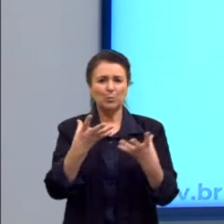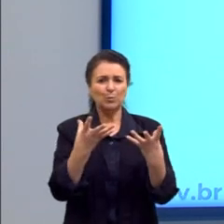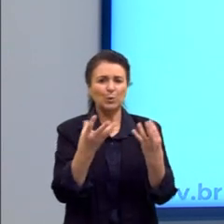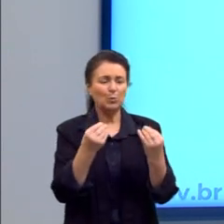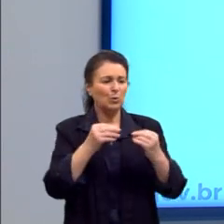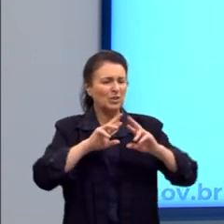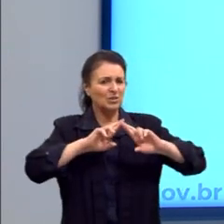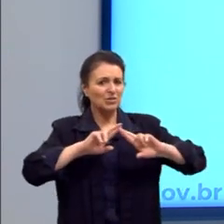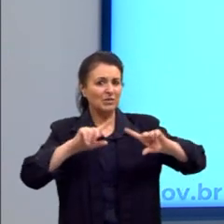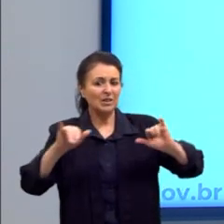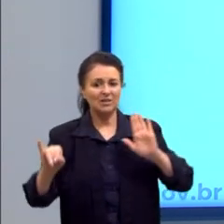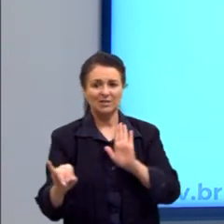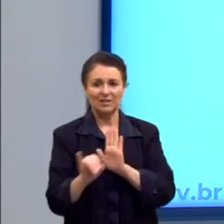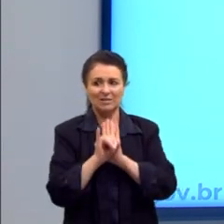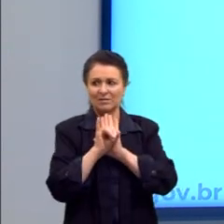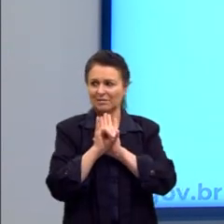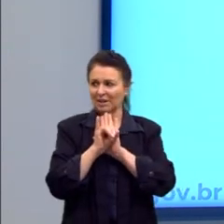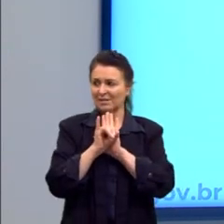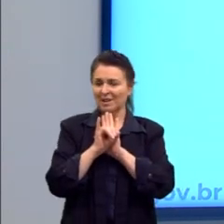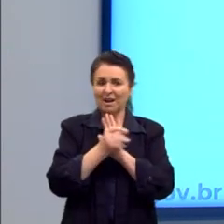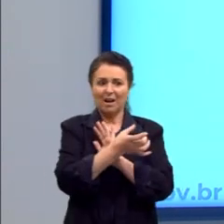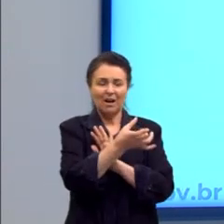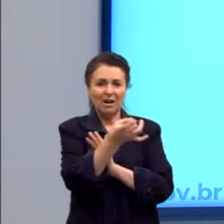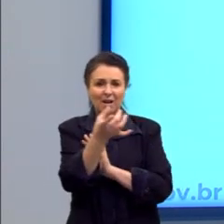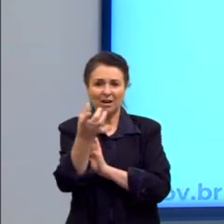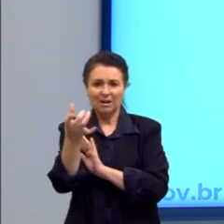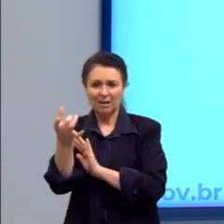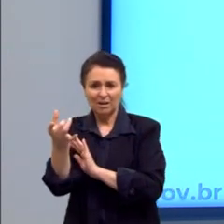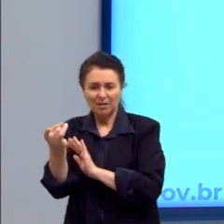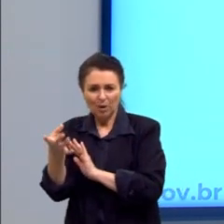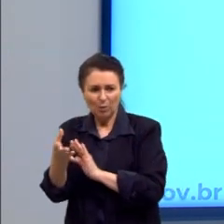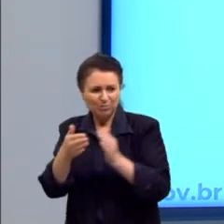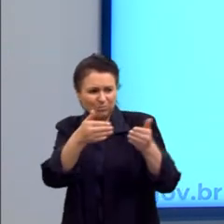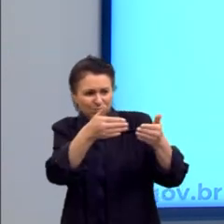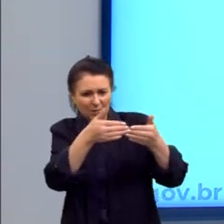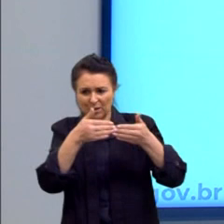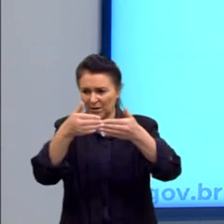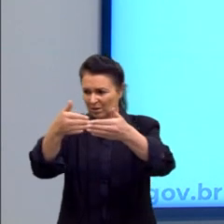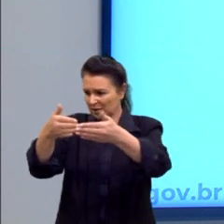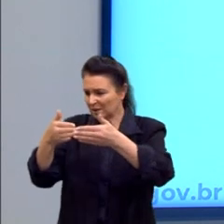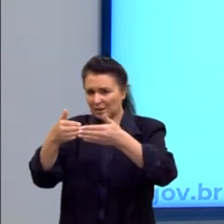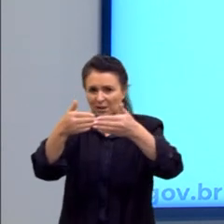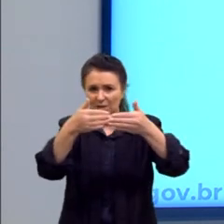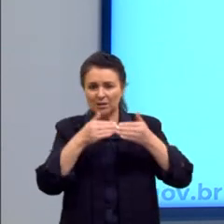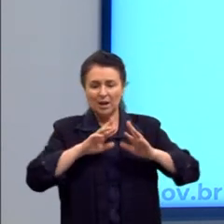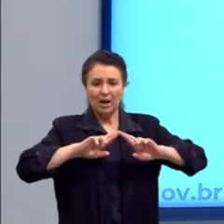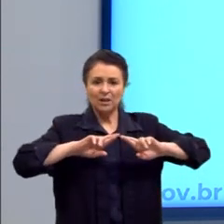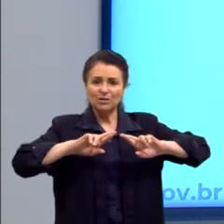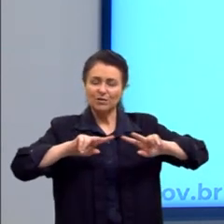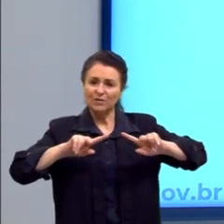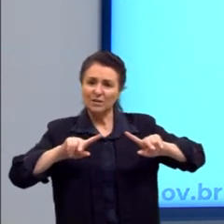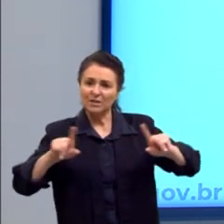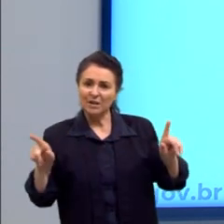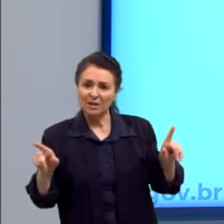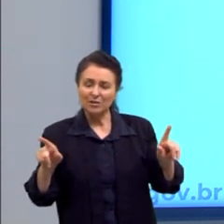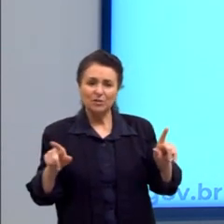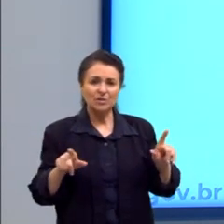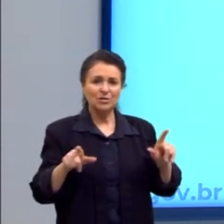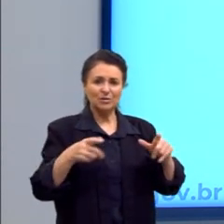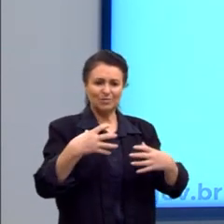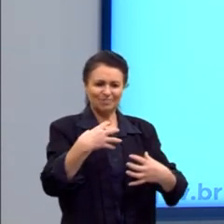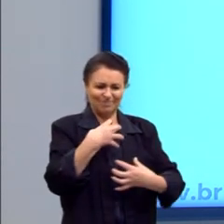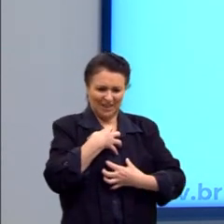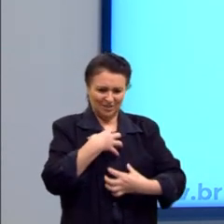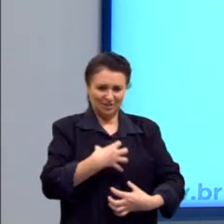de diferentes identidades, cada qual nos fazendo apelos, ou melhor, fazendo apelos a diferentes partes de